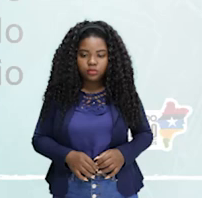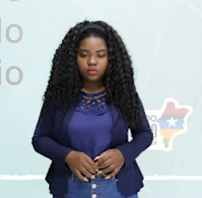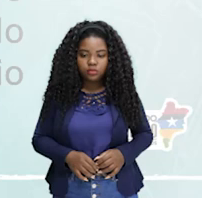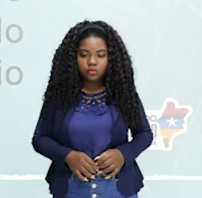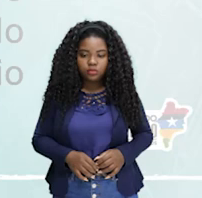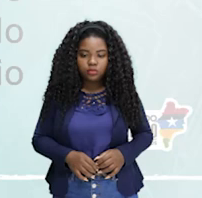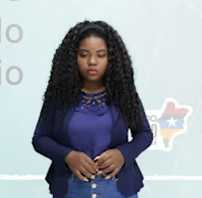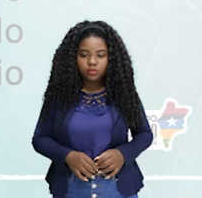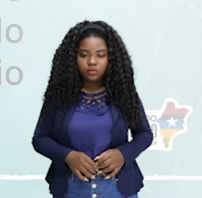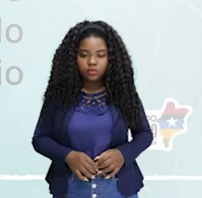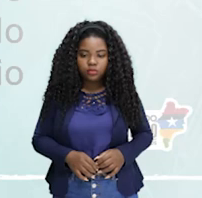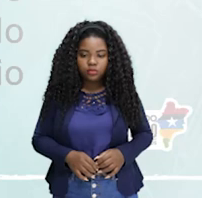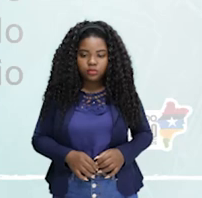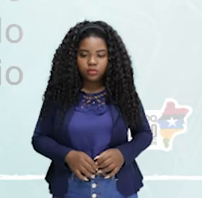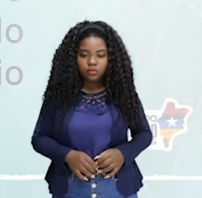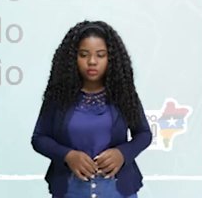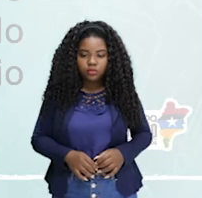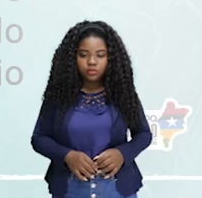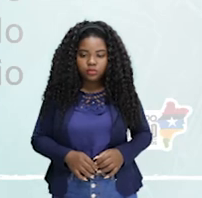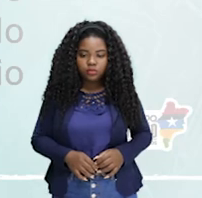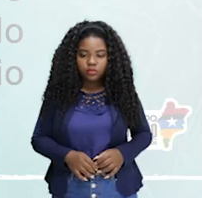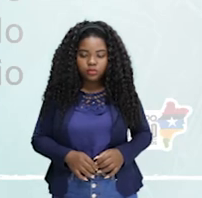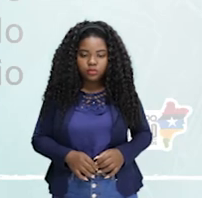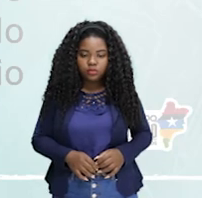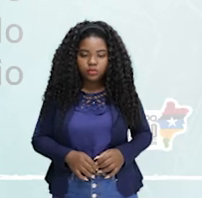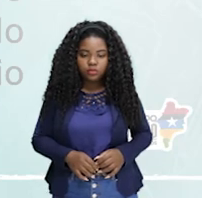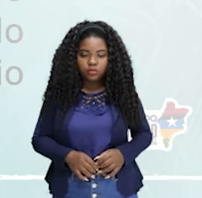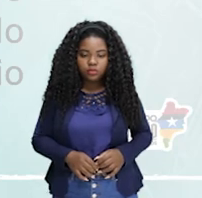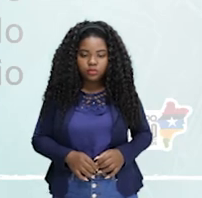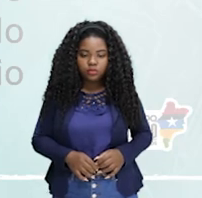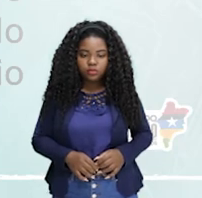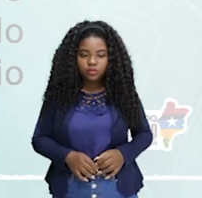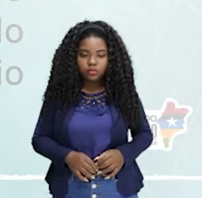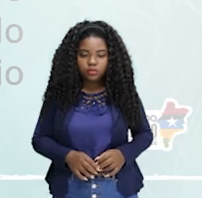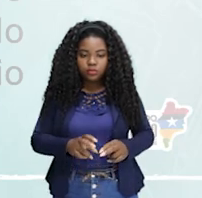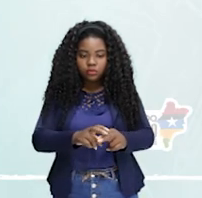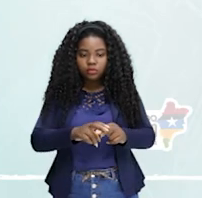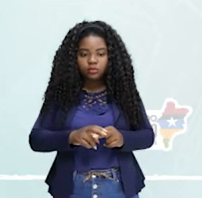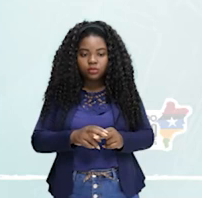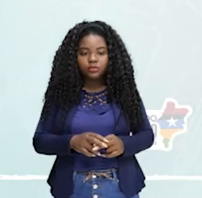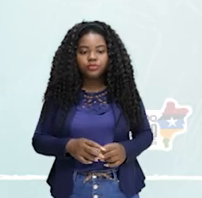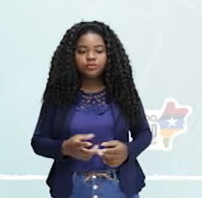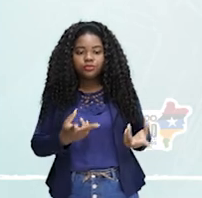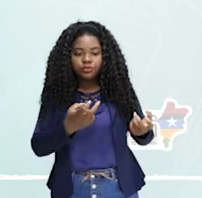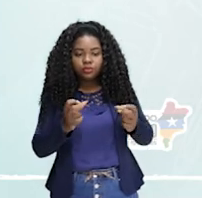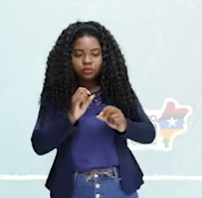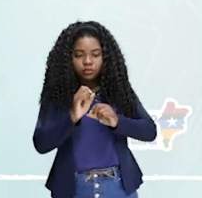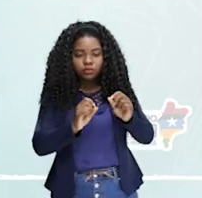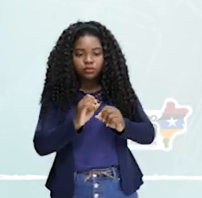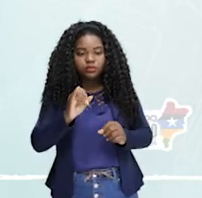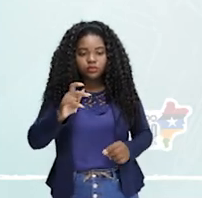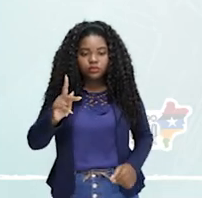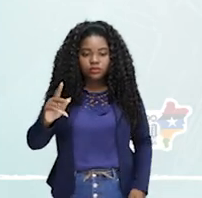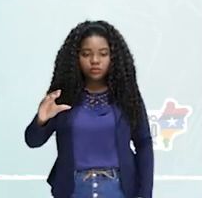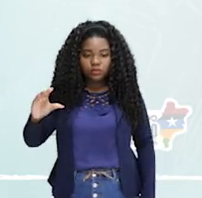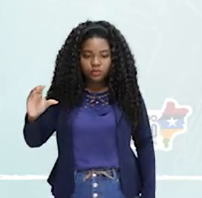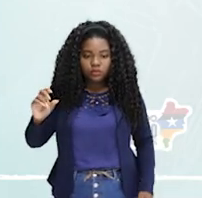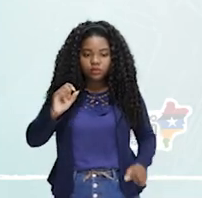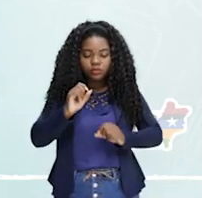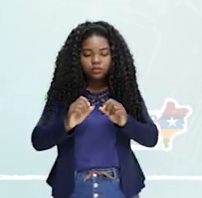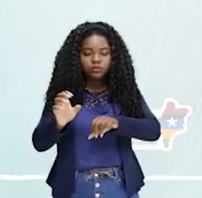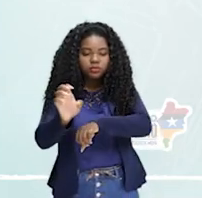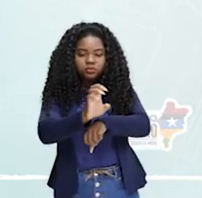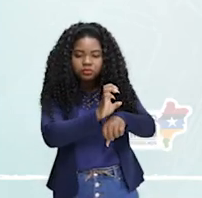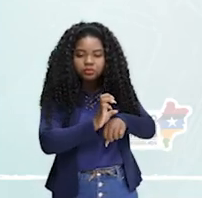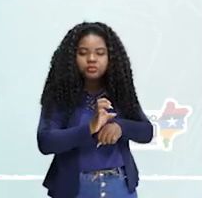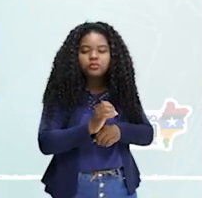maneiras de combater esses problemas. Então, é órgão muito importante. Por meio dessas avaliações, o IPCC determina o estado de